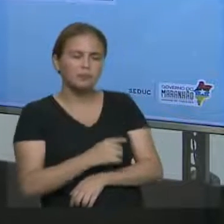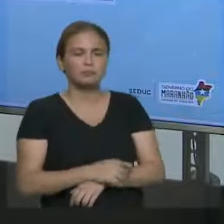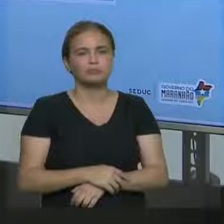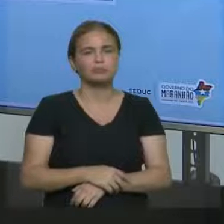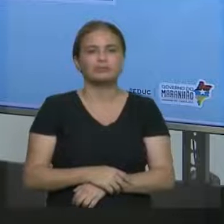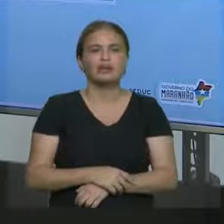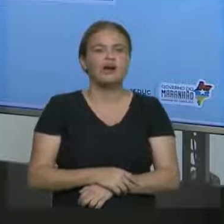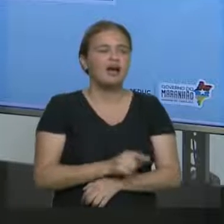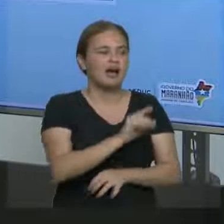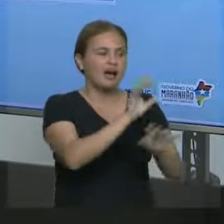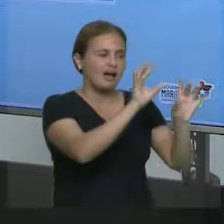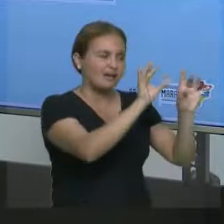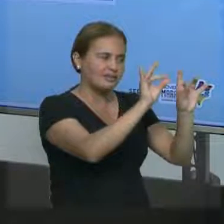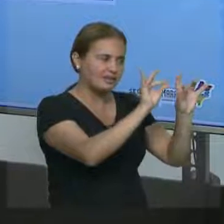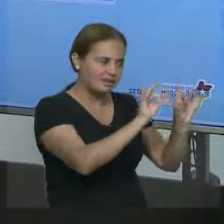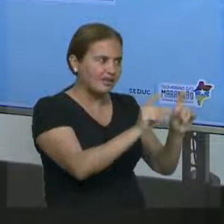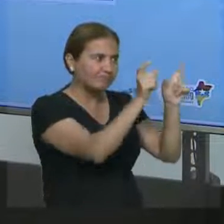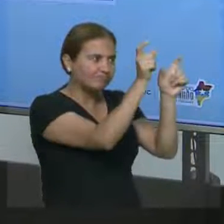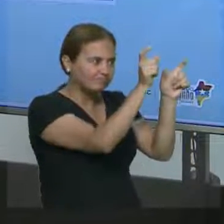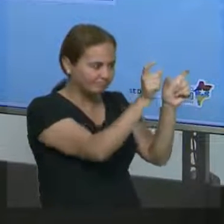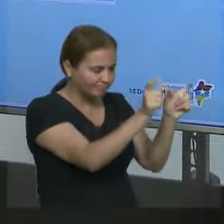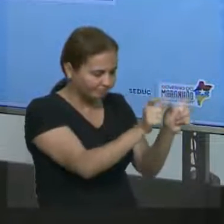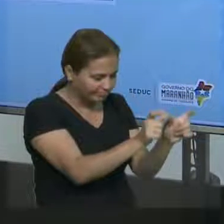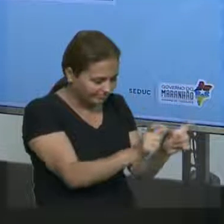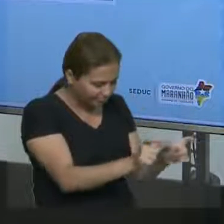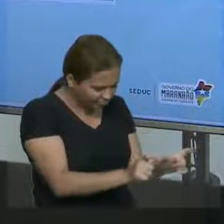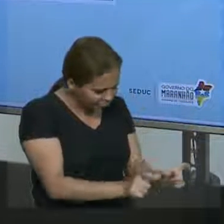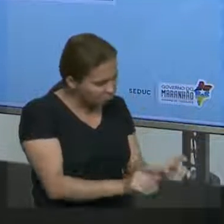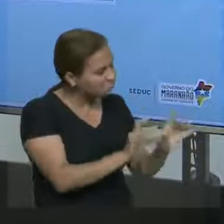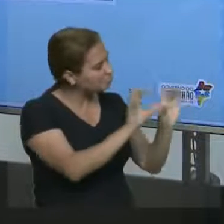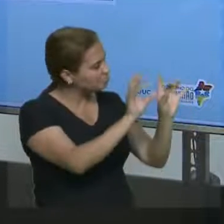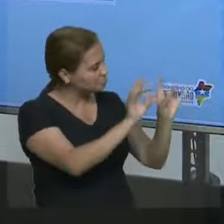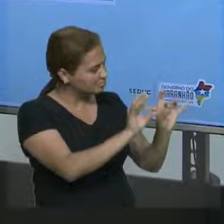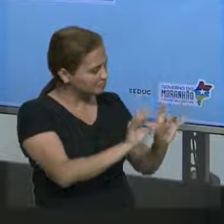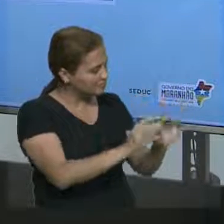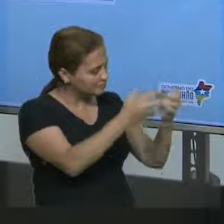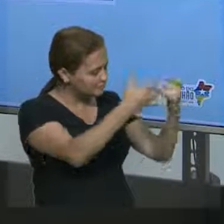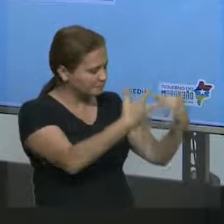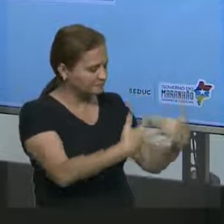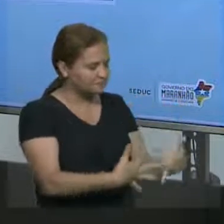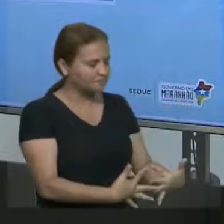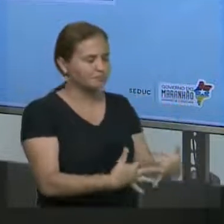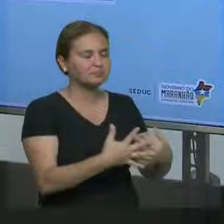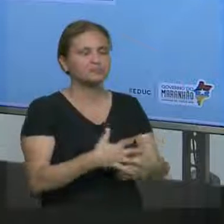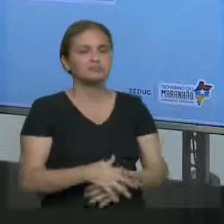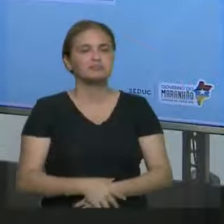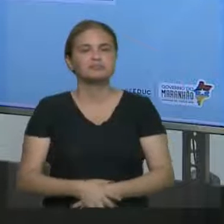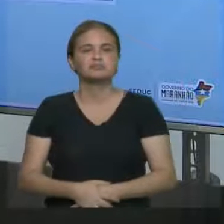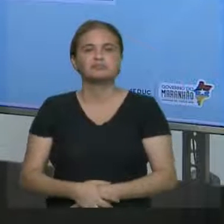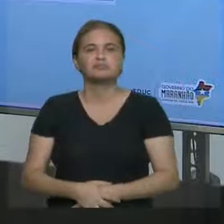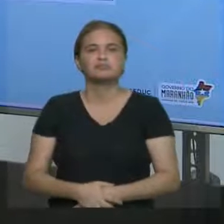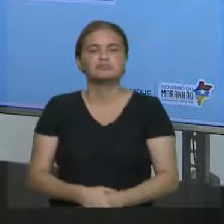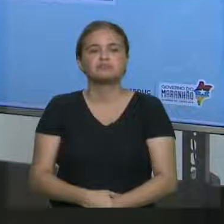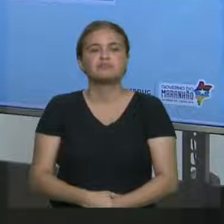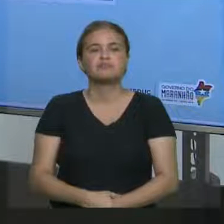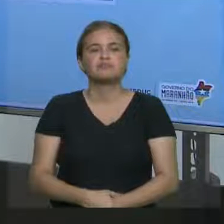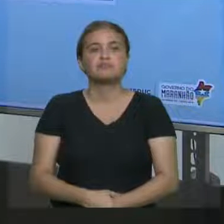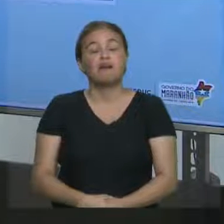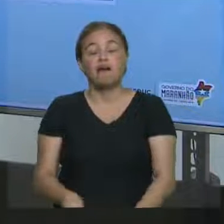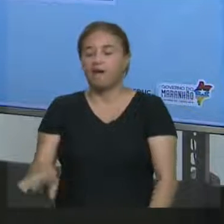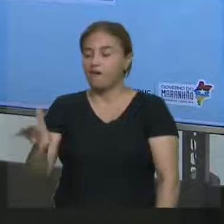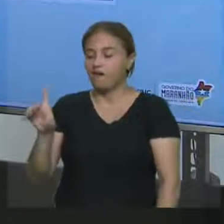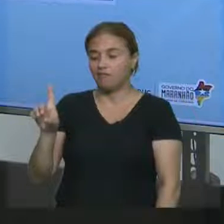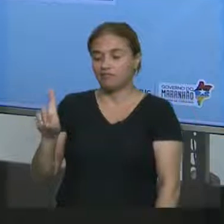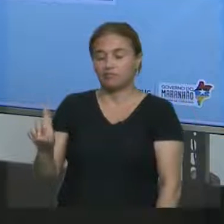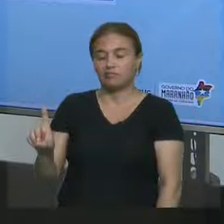look, então foi a letra C, né? A opção correta porque a pessoa se descreveu. Vamos pra D. I usually look for the kind of person